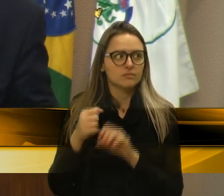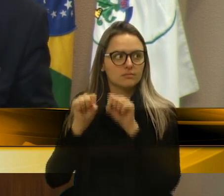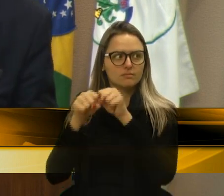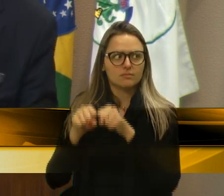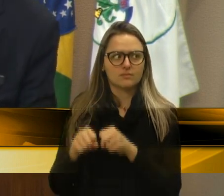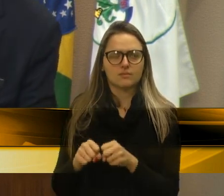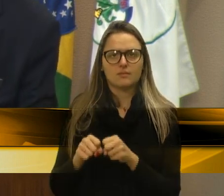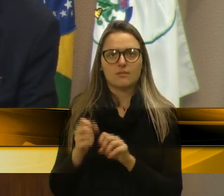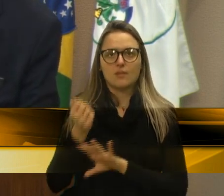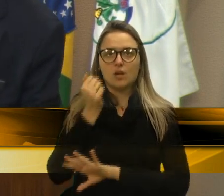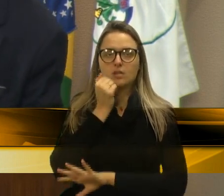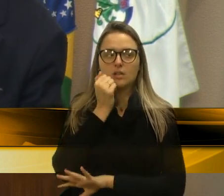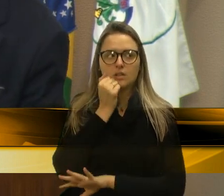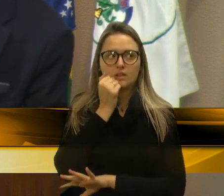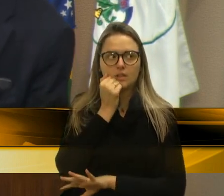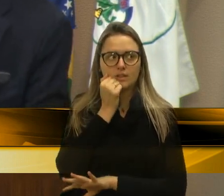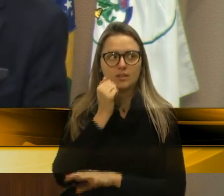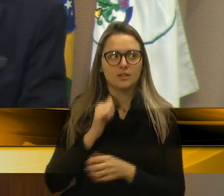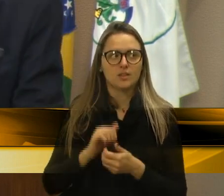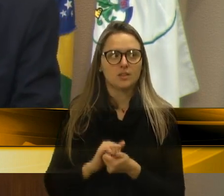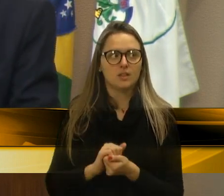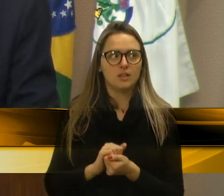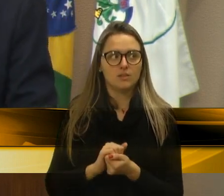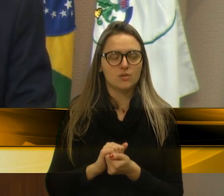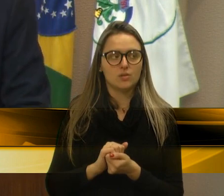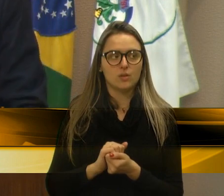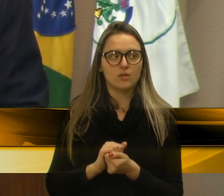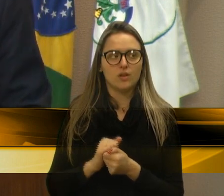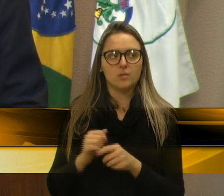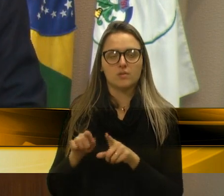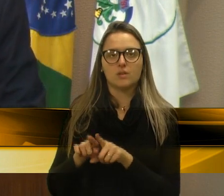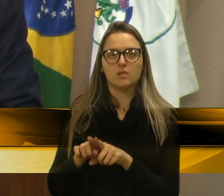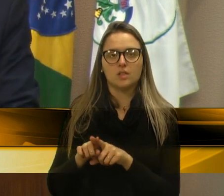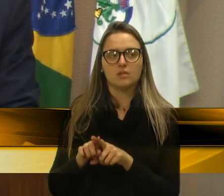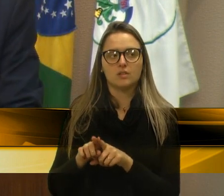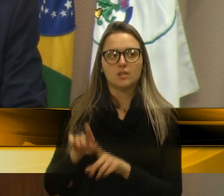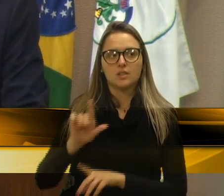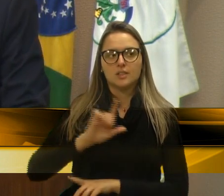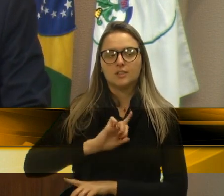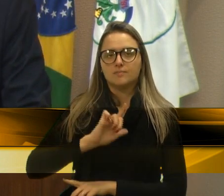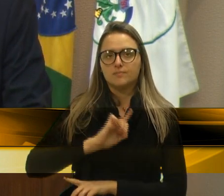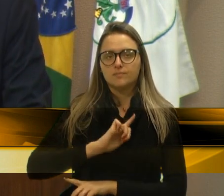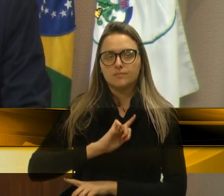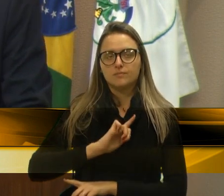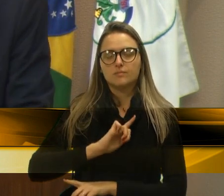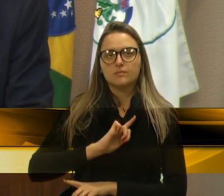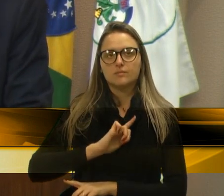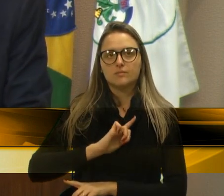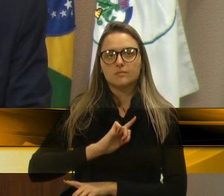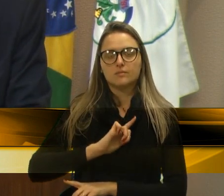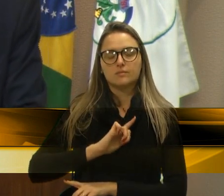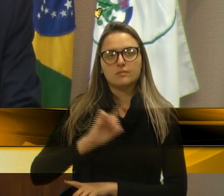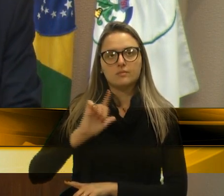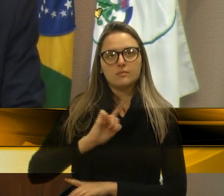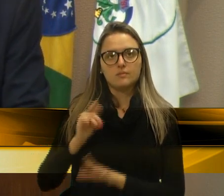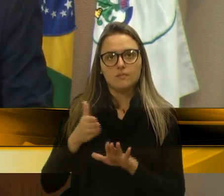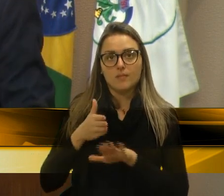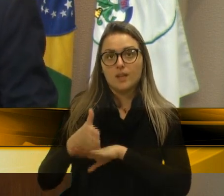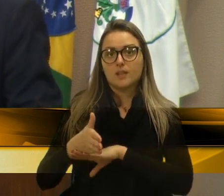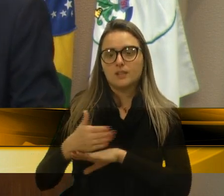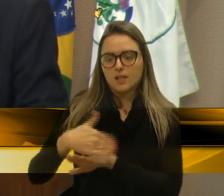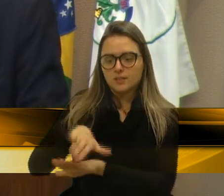fazer o cascário, lá no interior, e atender, a demanda, que a gente precisa, lá naquela entrada,